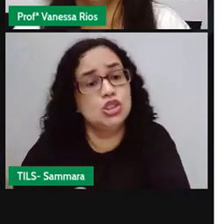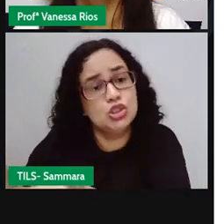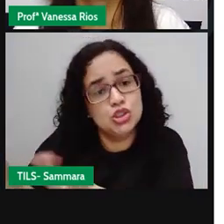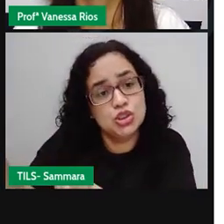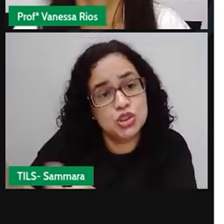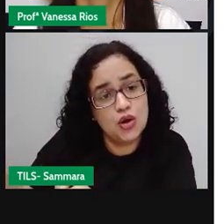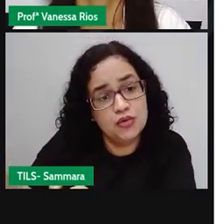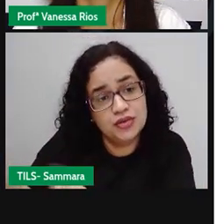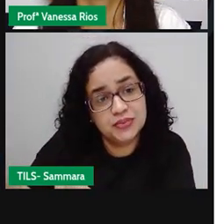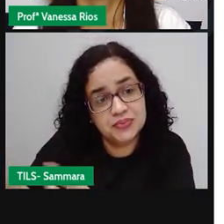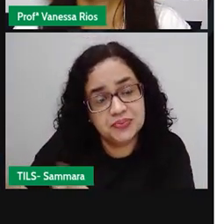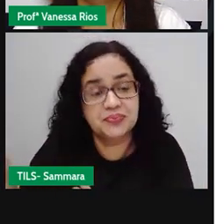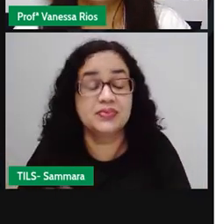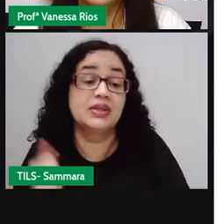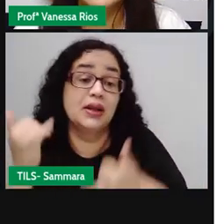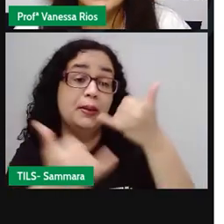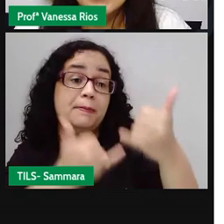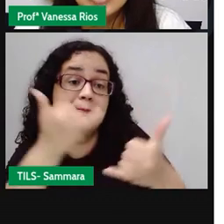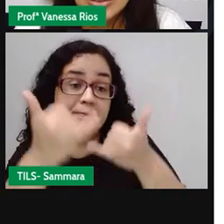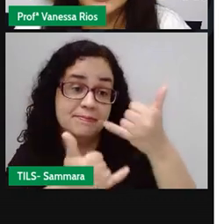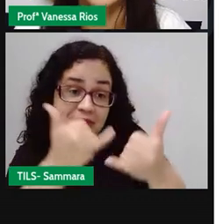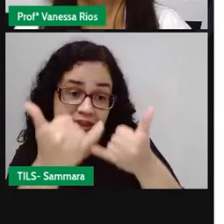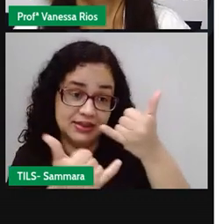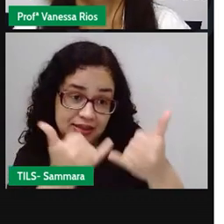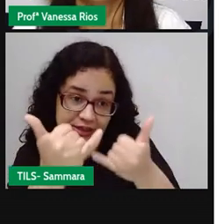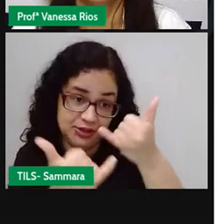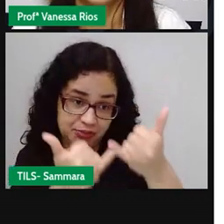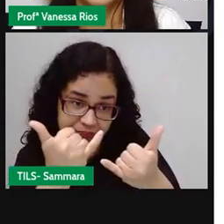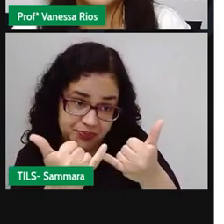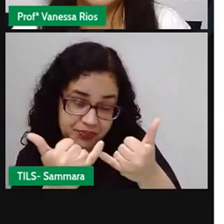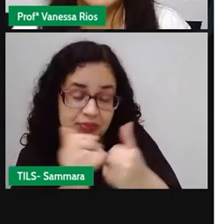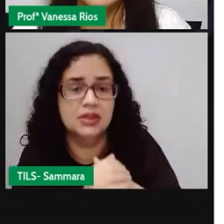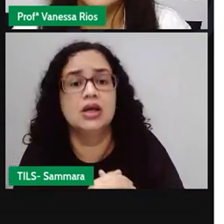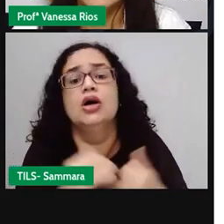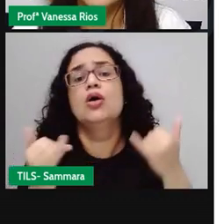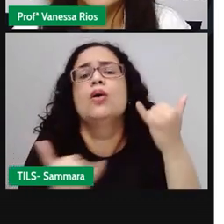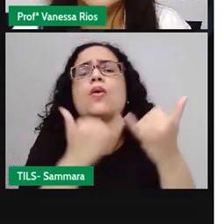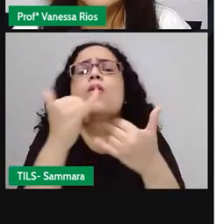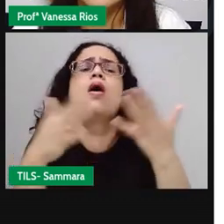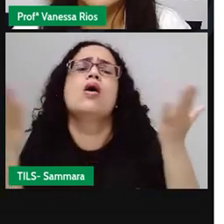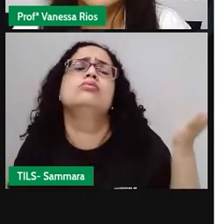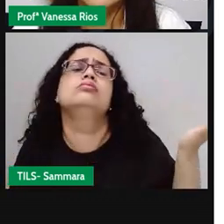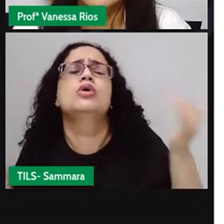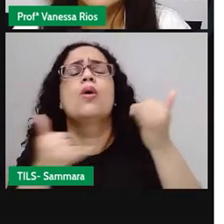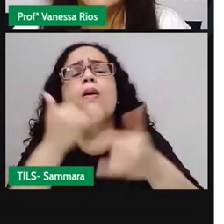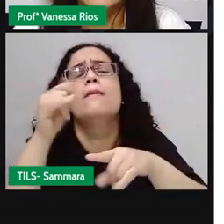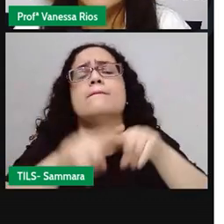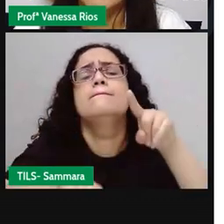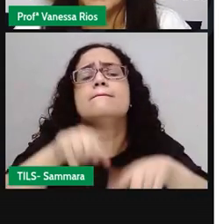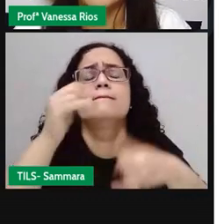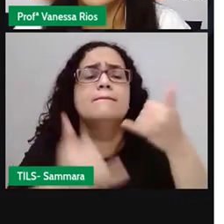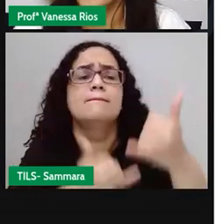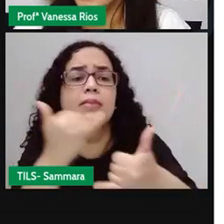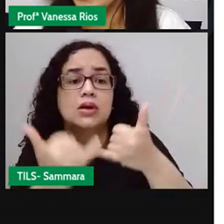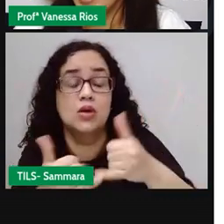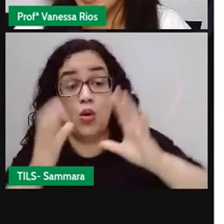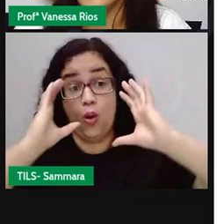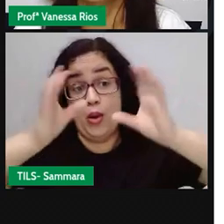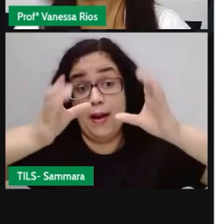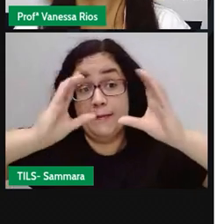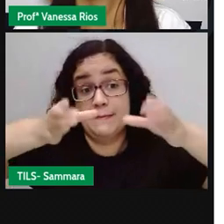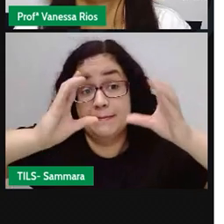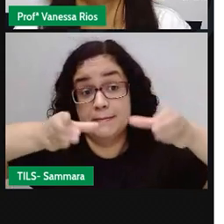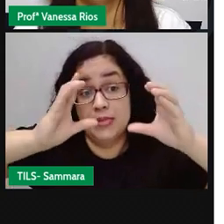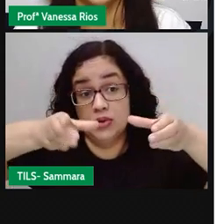estão brincando. Que brinquedo eles estão utilizando? Uma bola!